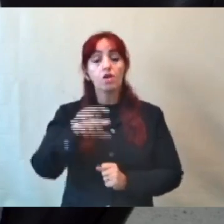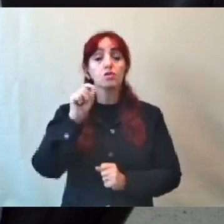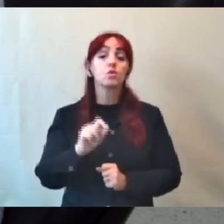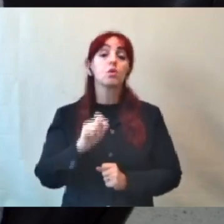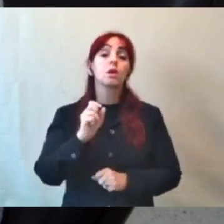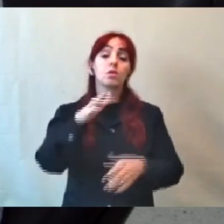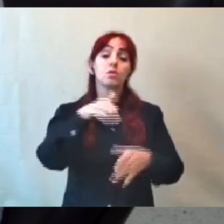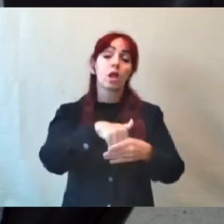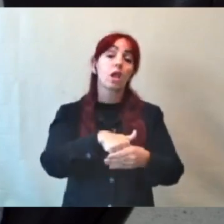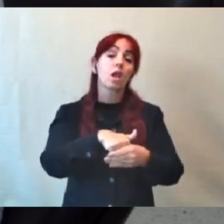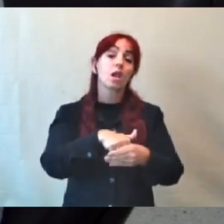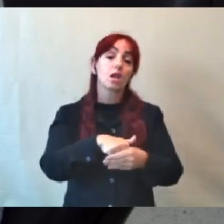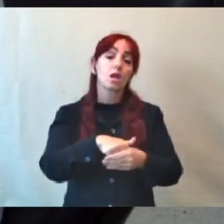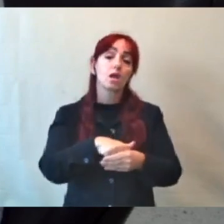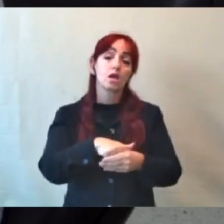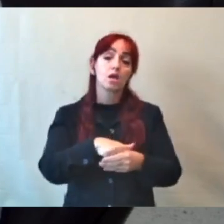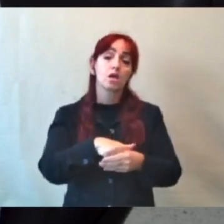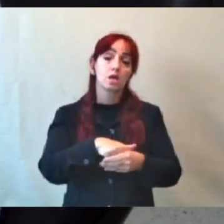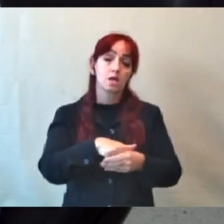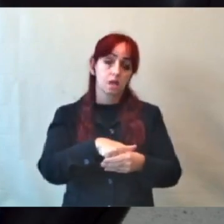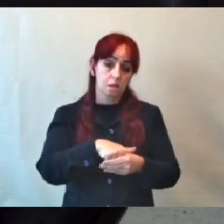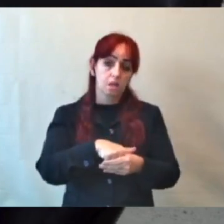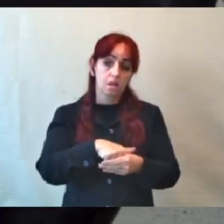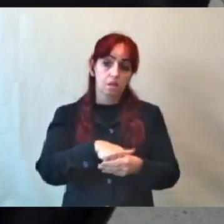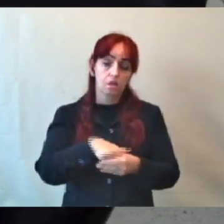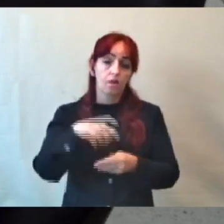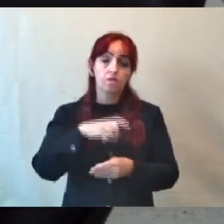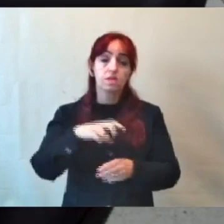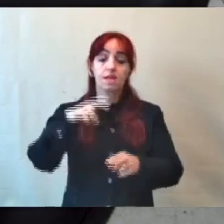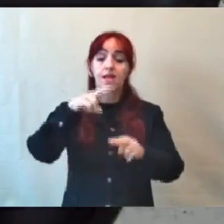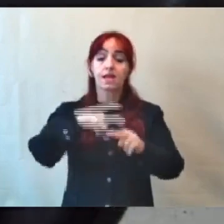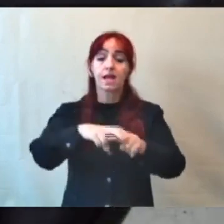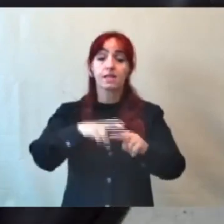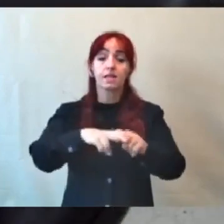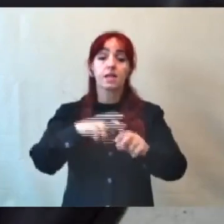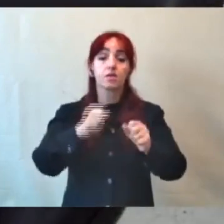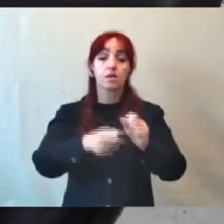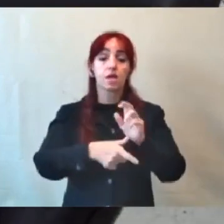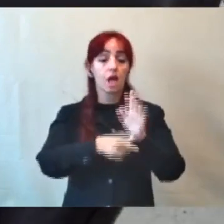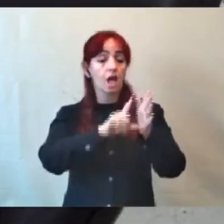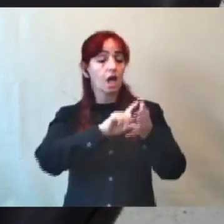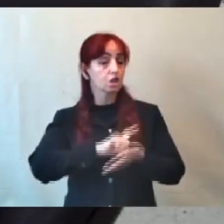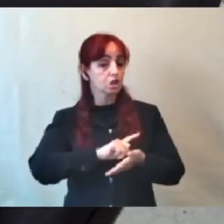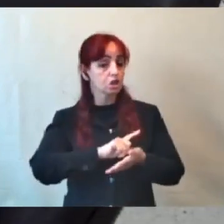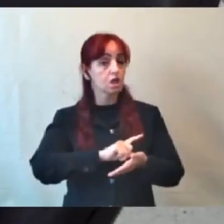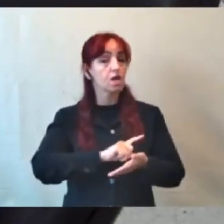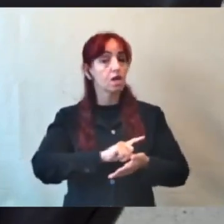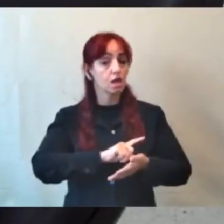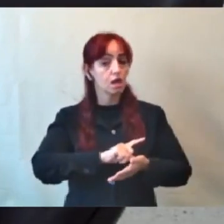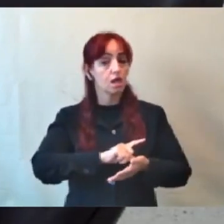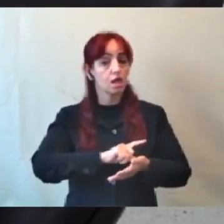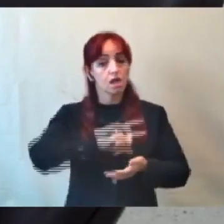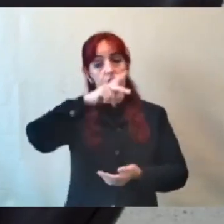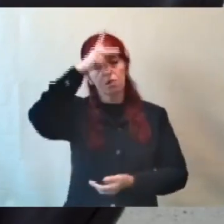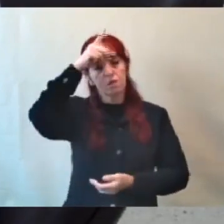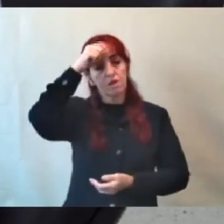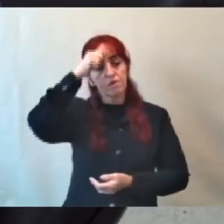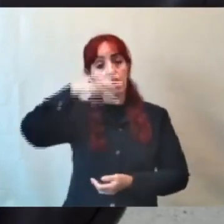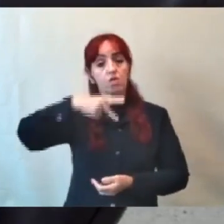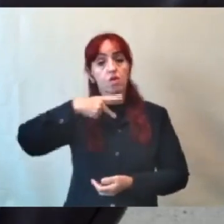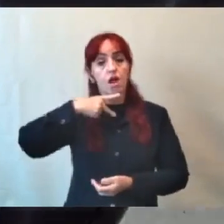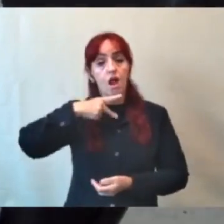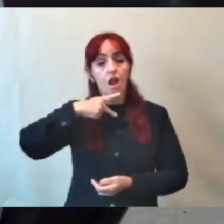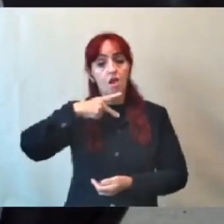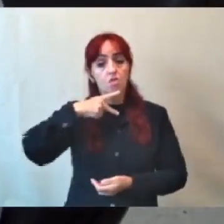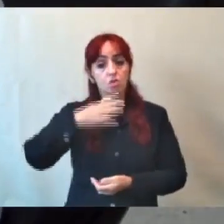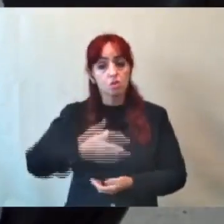o senhor não foi eleito, o senhor assumiu a cadeira que era do antigo prefeito, do Calil, a qual